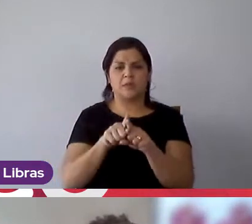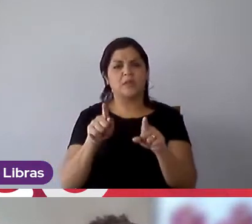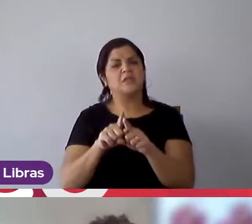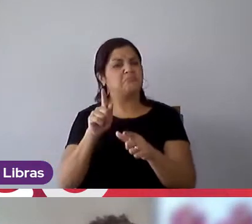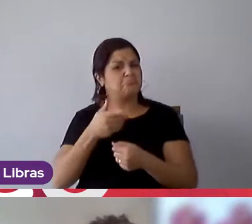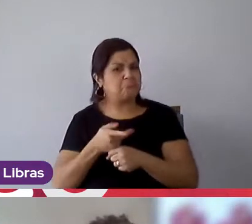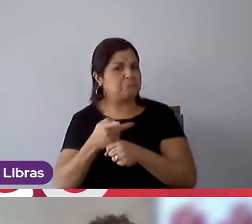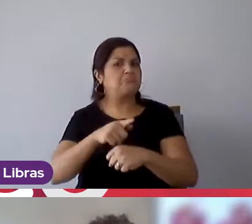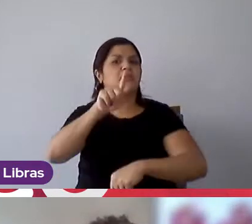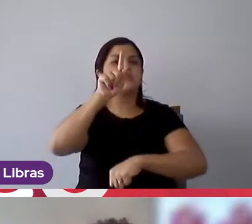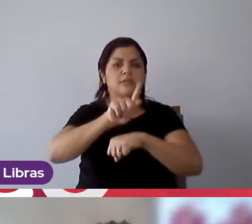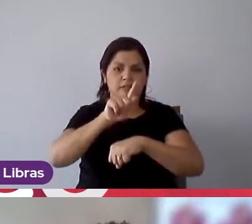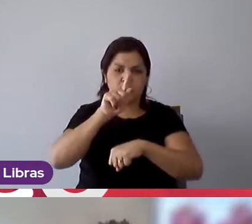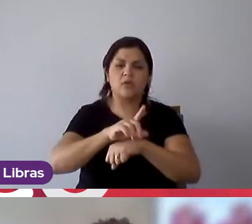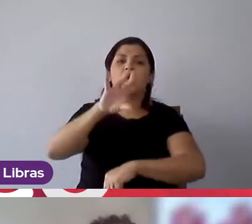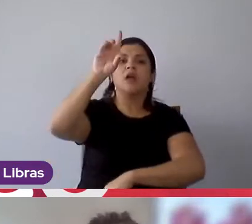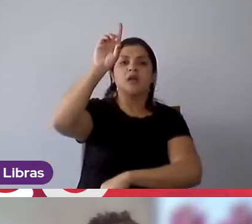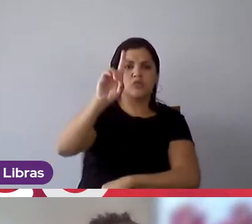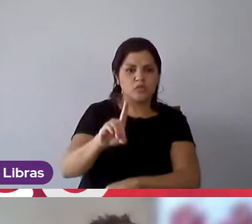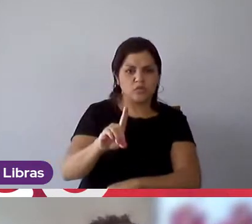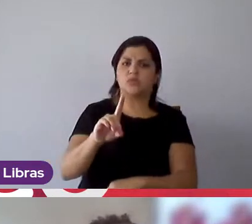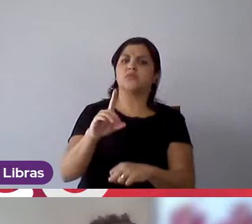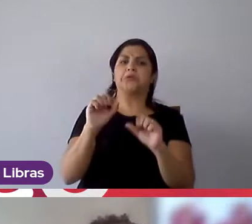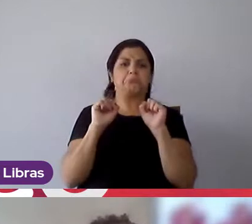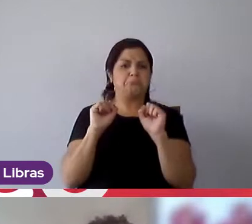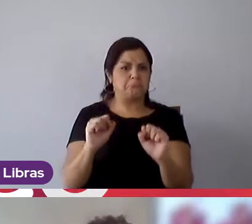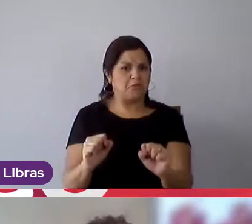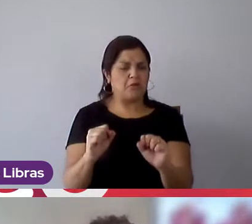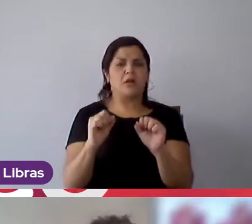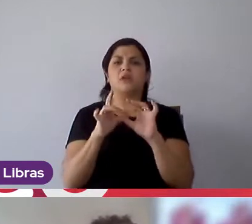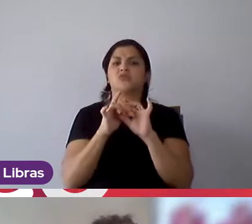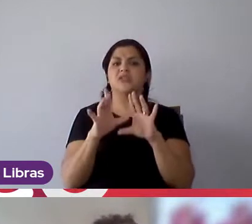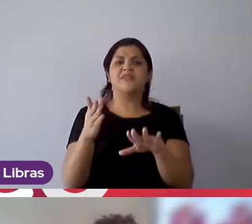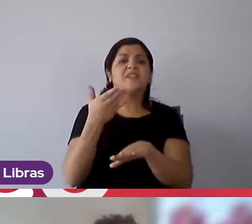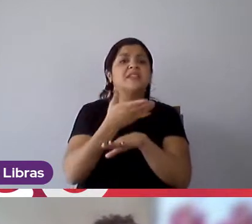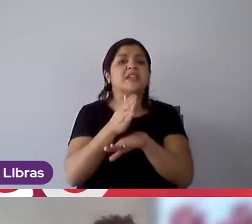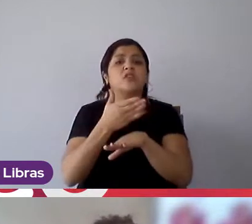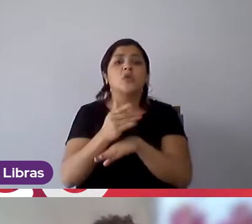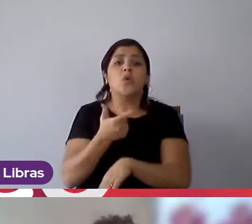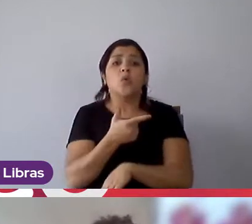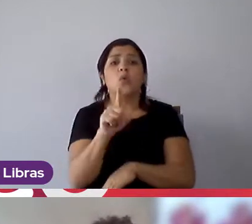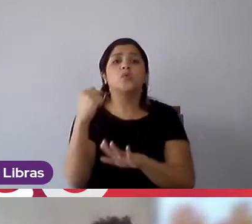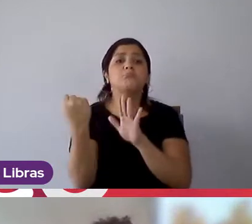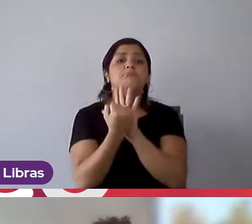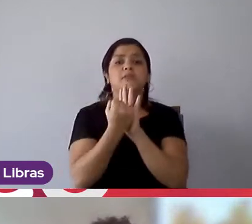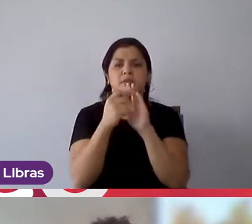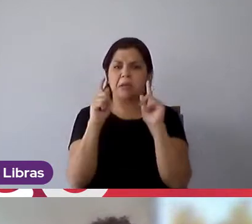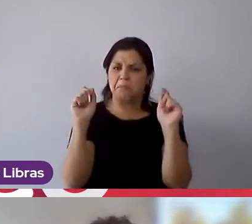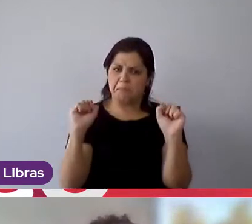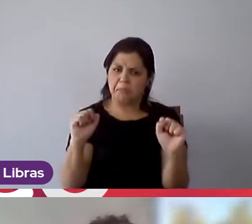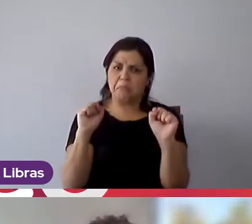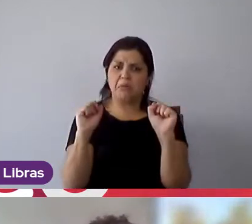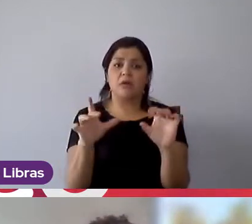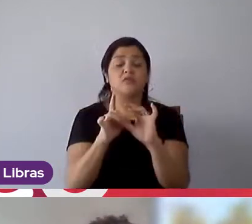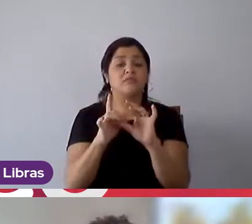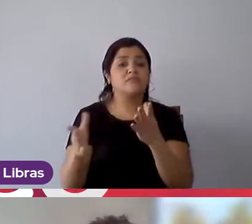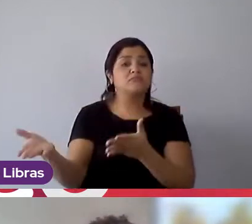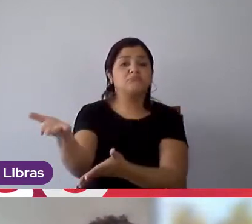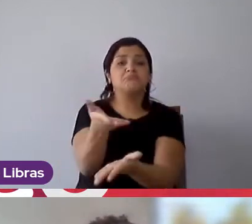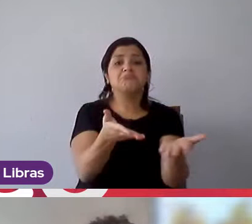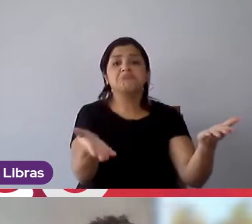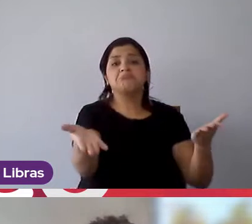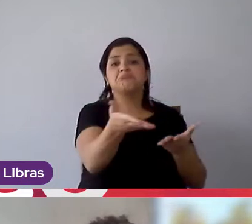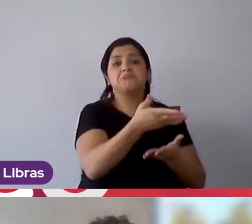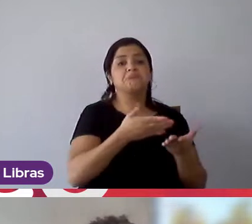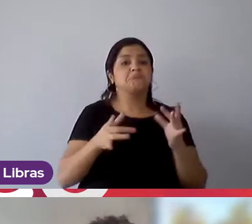gerente, eu posso recorrer à diretora, eu posso recorrer a estagiárias de outras marcas, que vai estar todo mundo sem perto a tirar